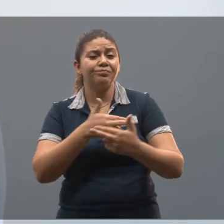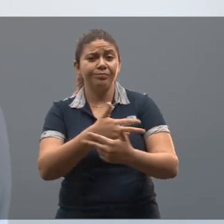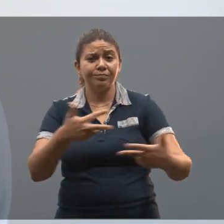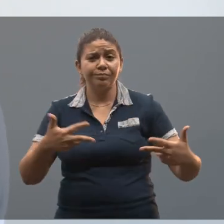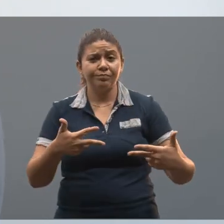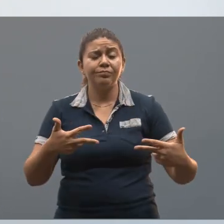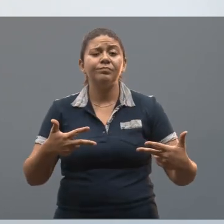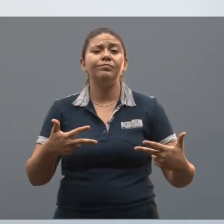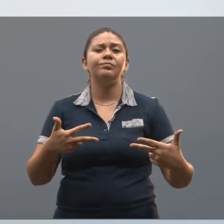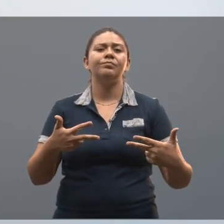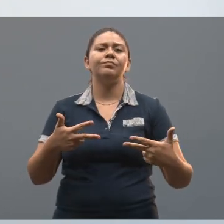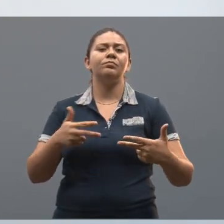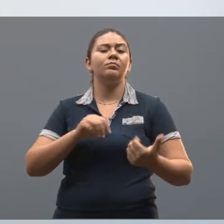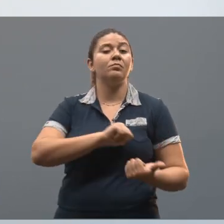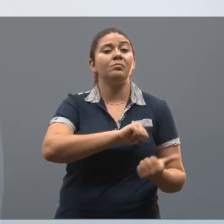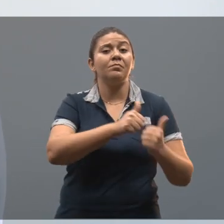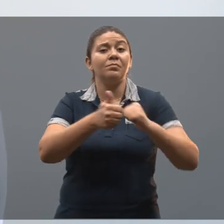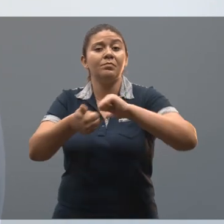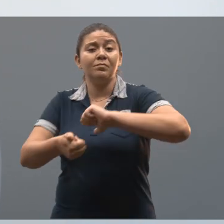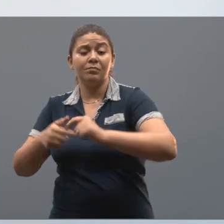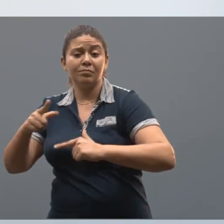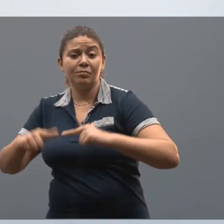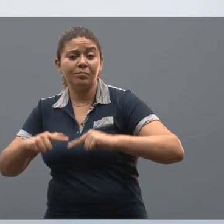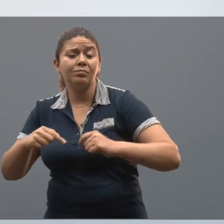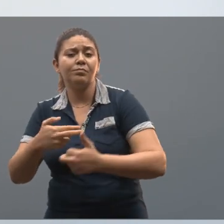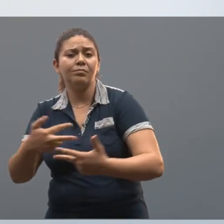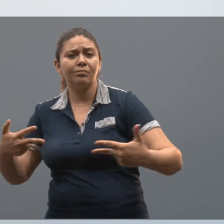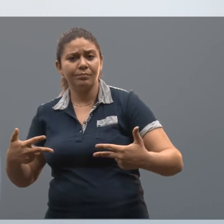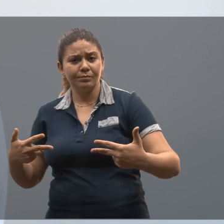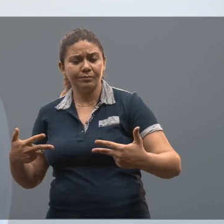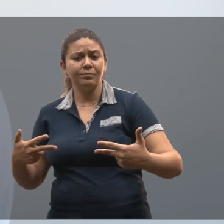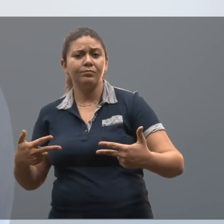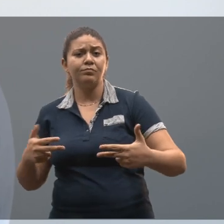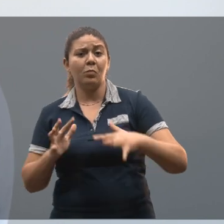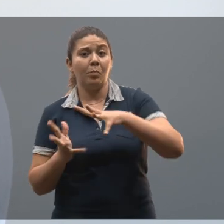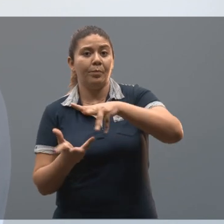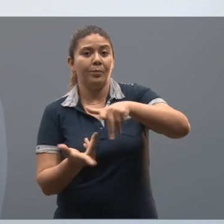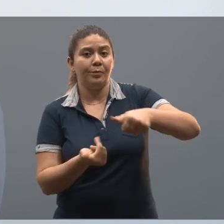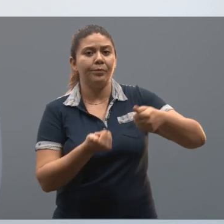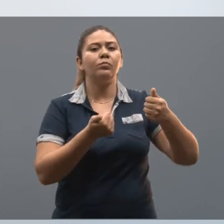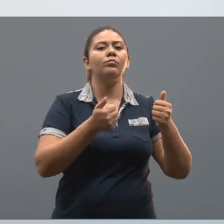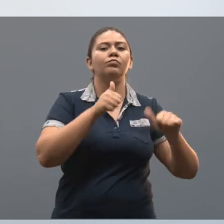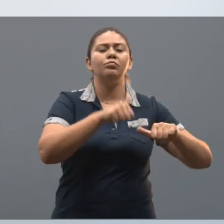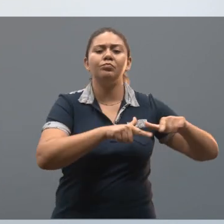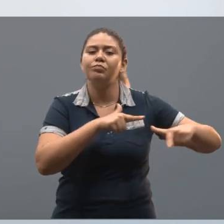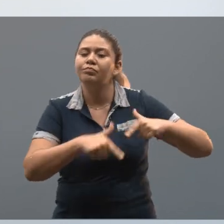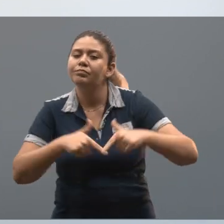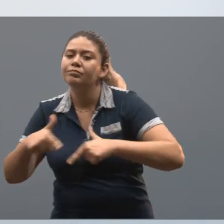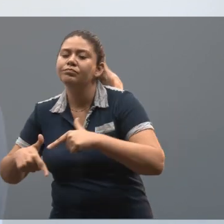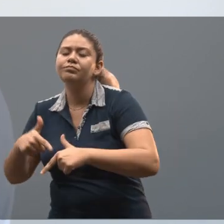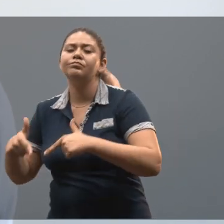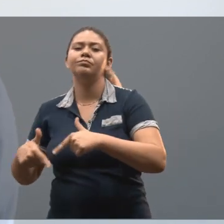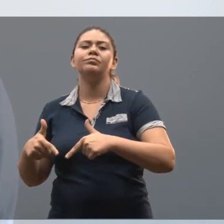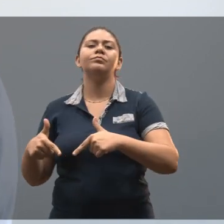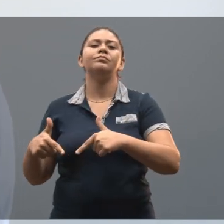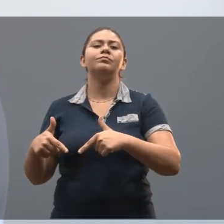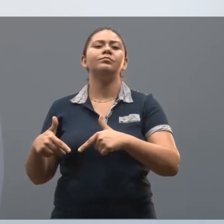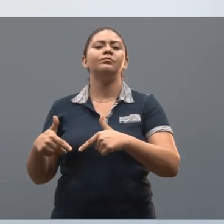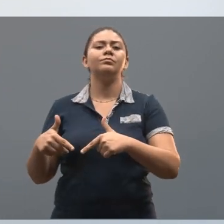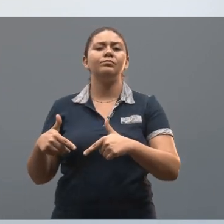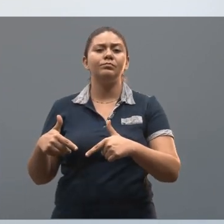qualquer coisa que tenha a ver com a transformação da matéria. Então no mundo corporativo, no mundo produtivo,